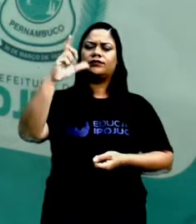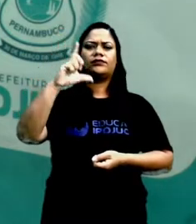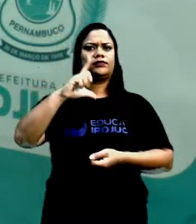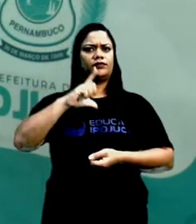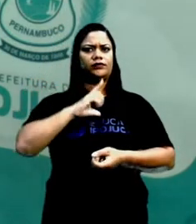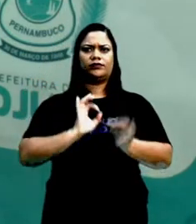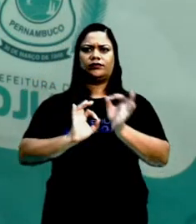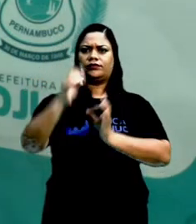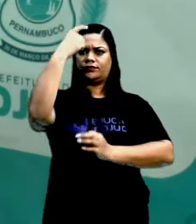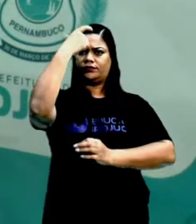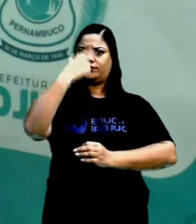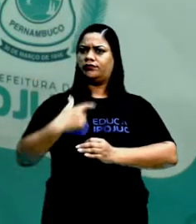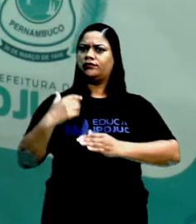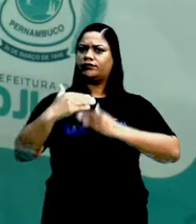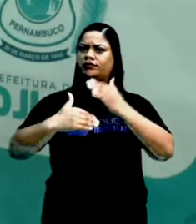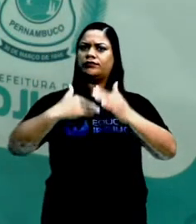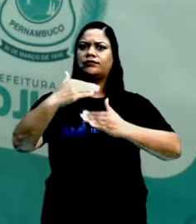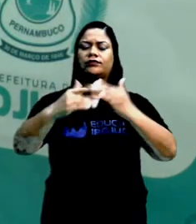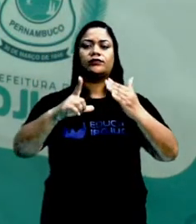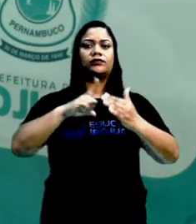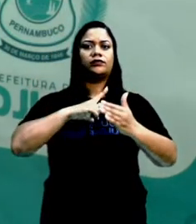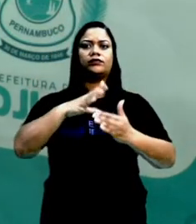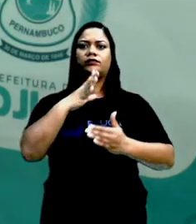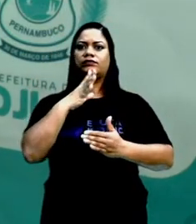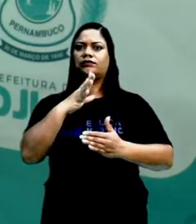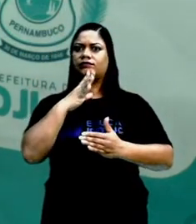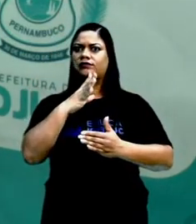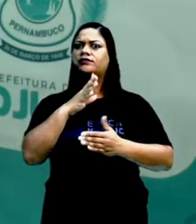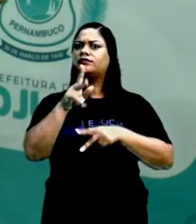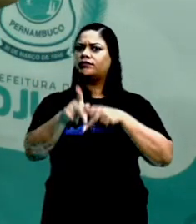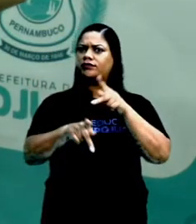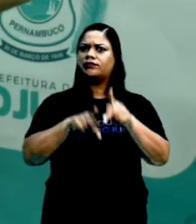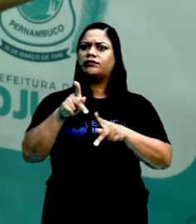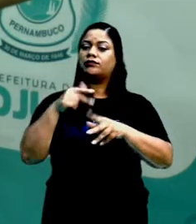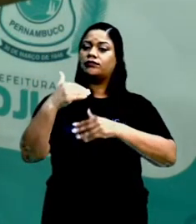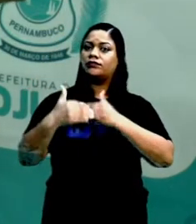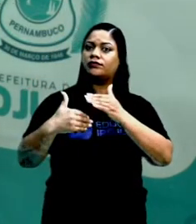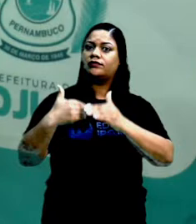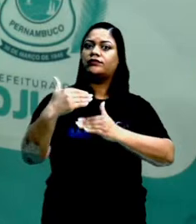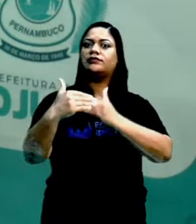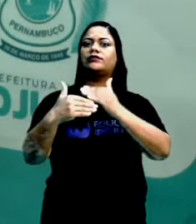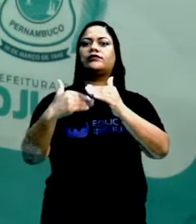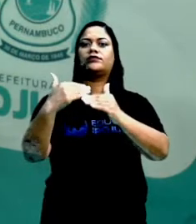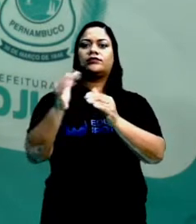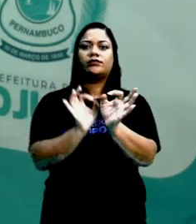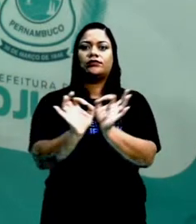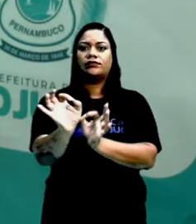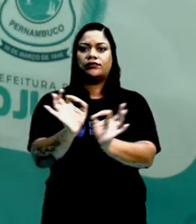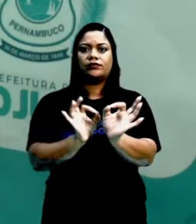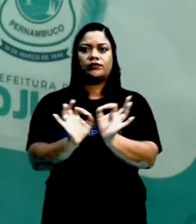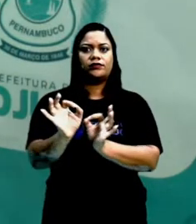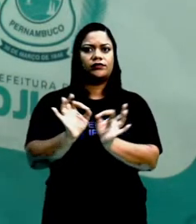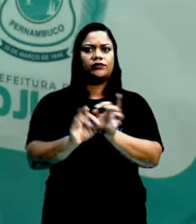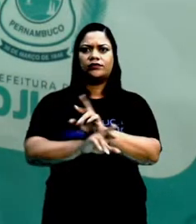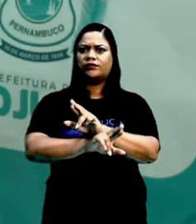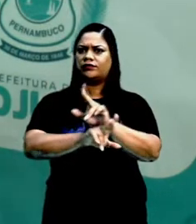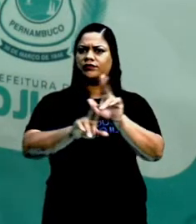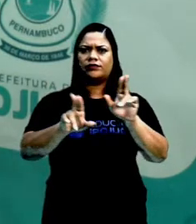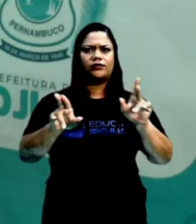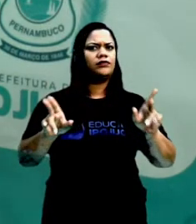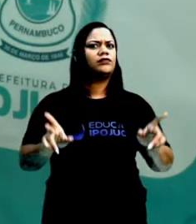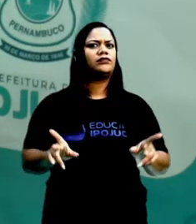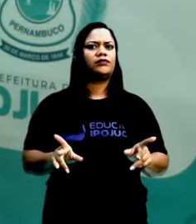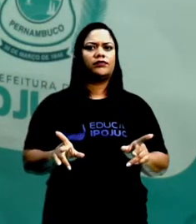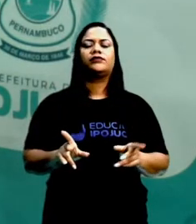civilizações, tinham seu conhecimento técnico, então eram povos desenvolvidos. E eles se organizavam de diversas formas.